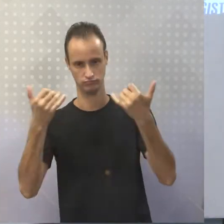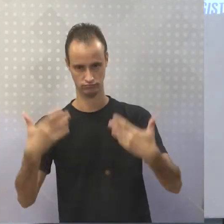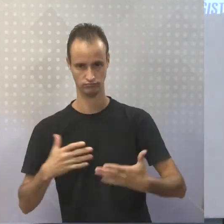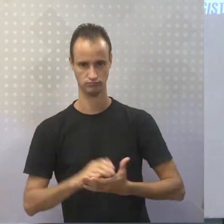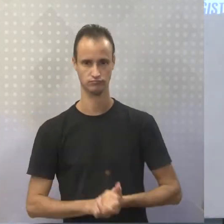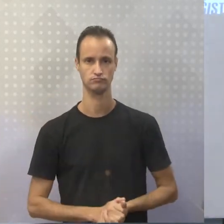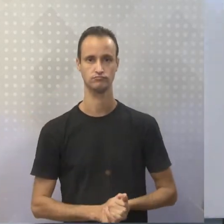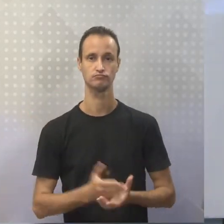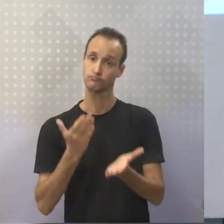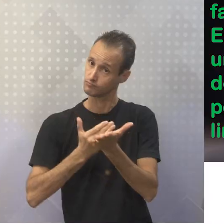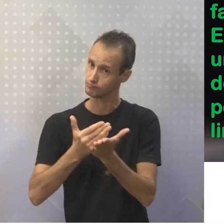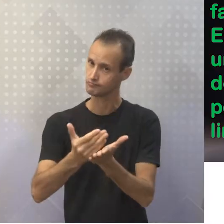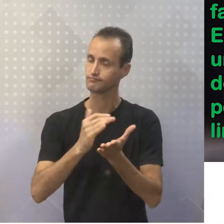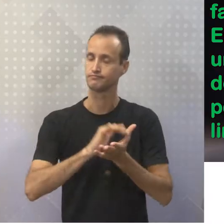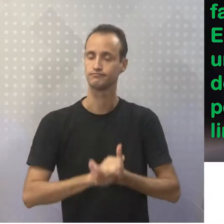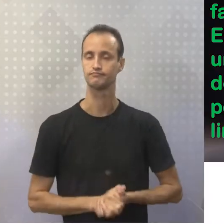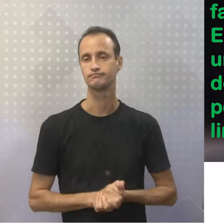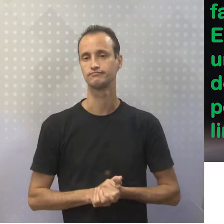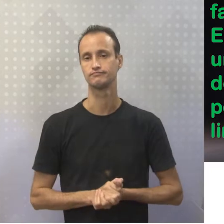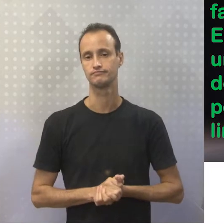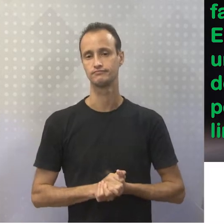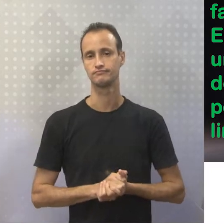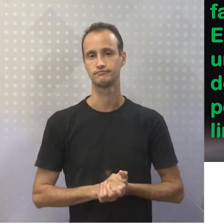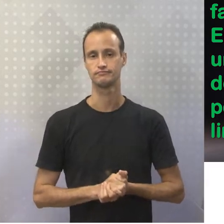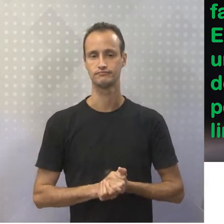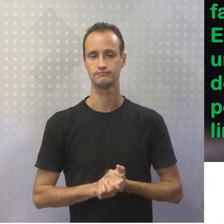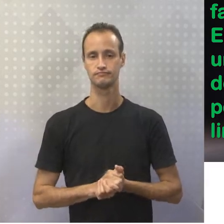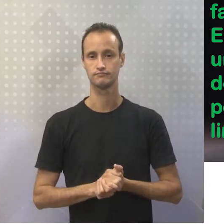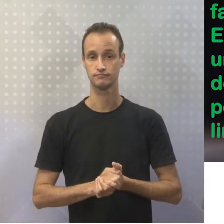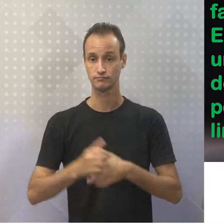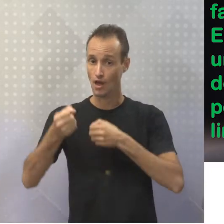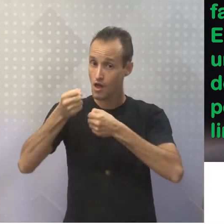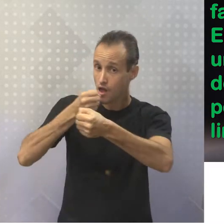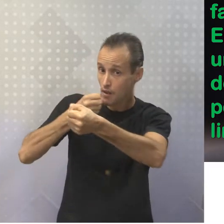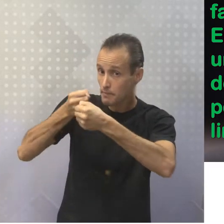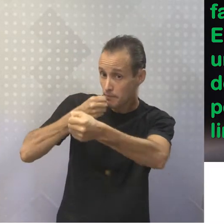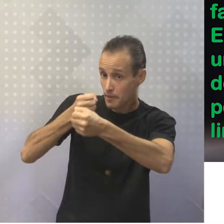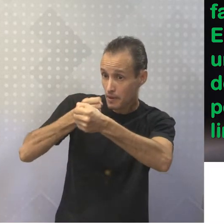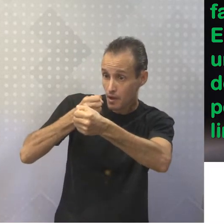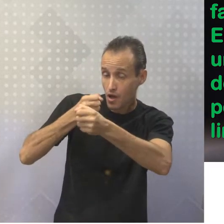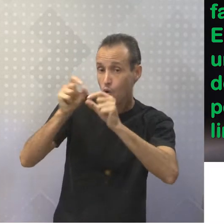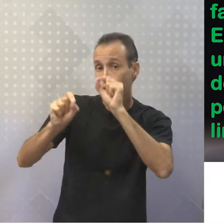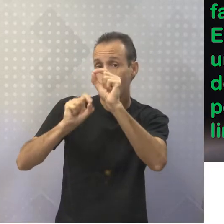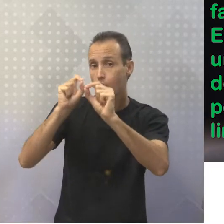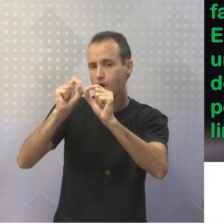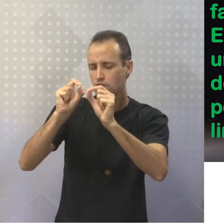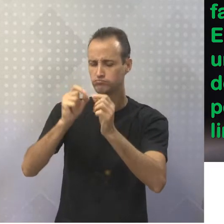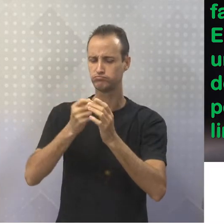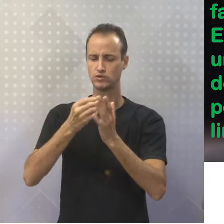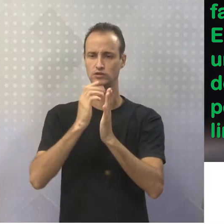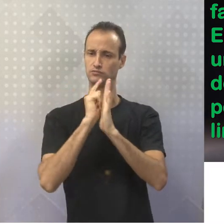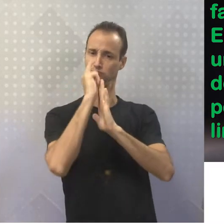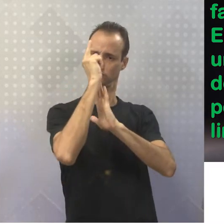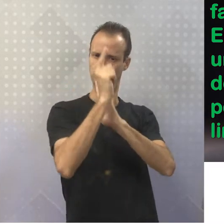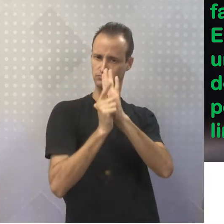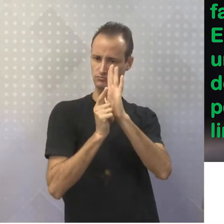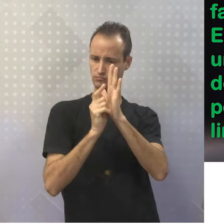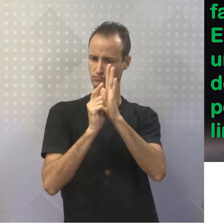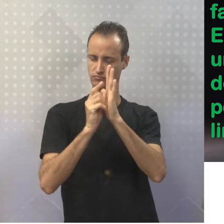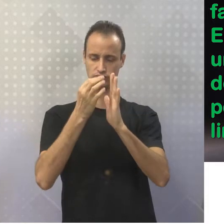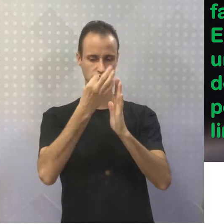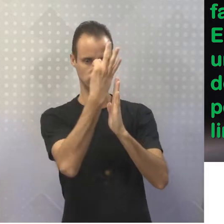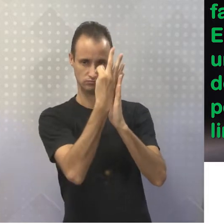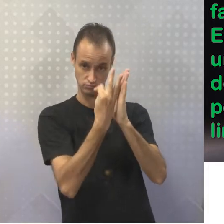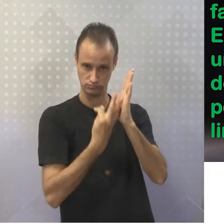Então, vamos lá. A reportagem é um gênero discursivo que se caracteriza por